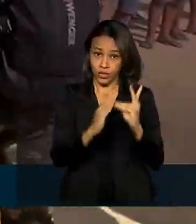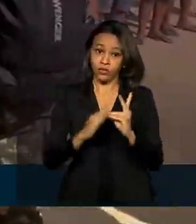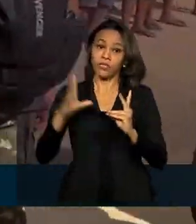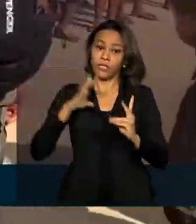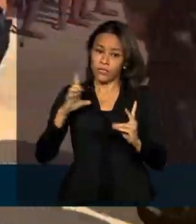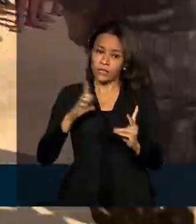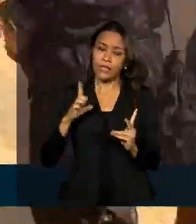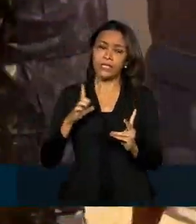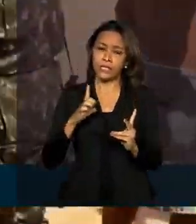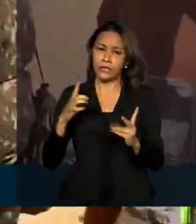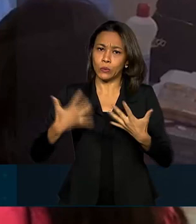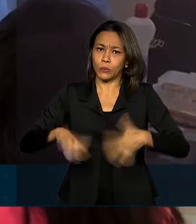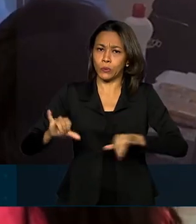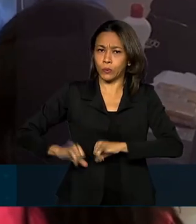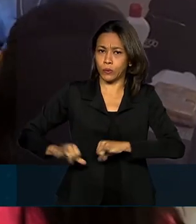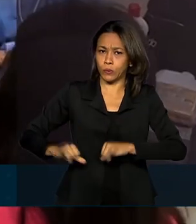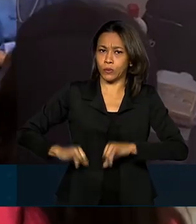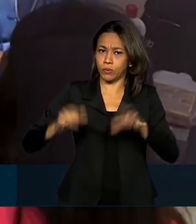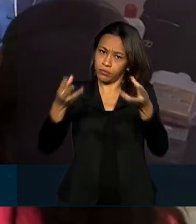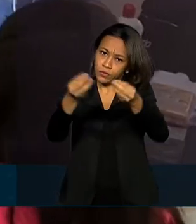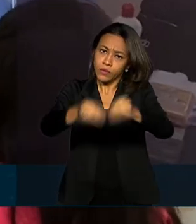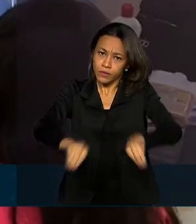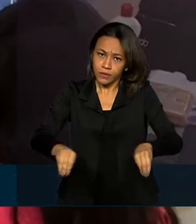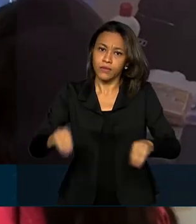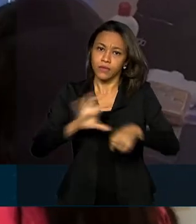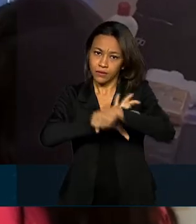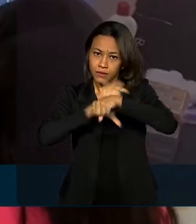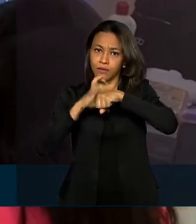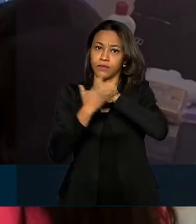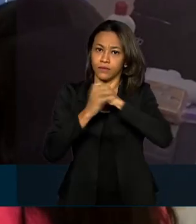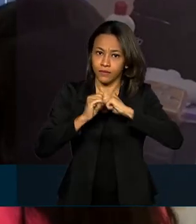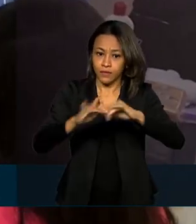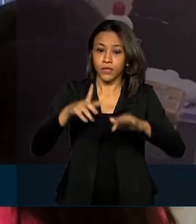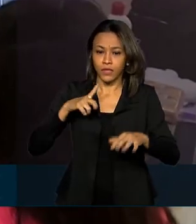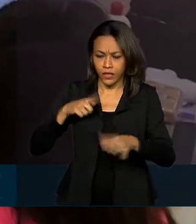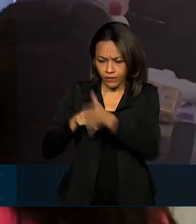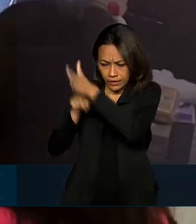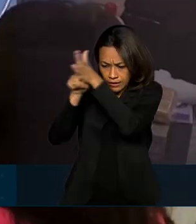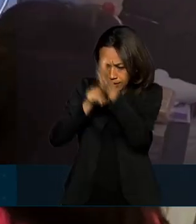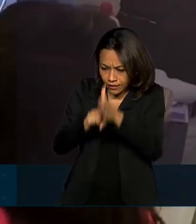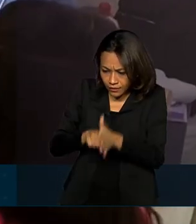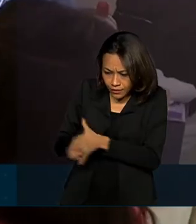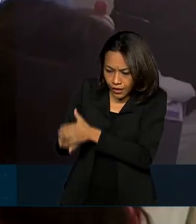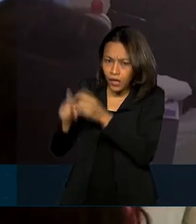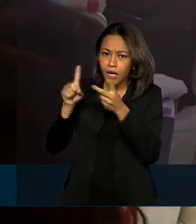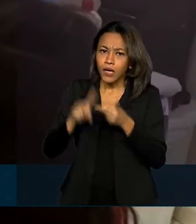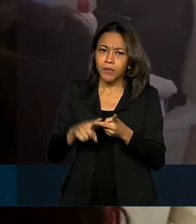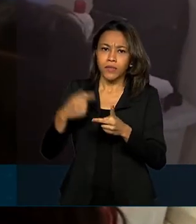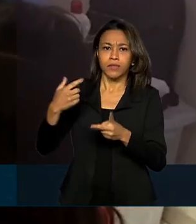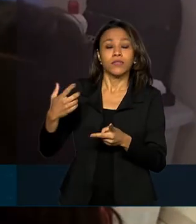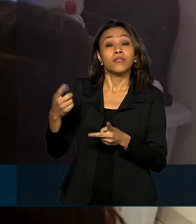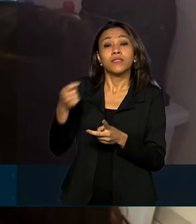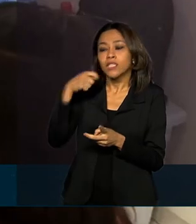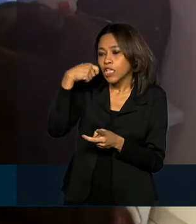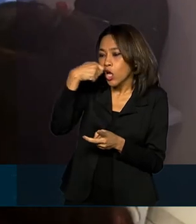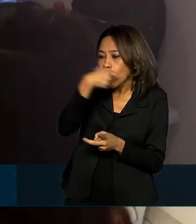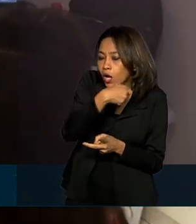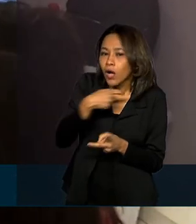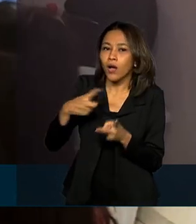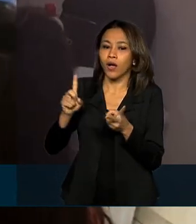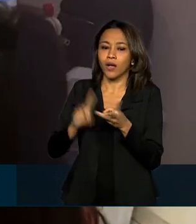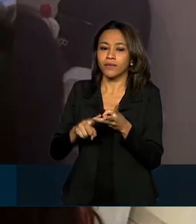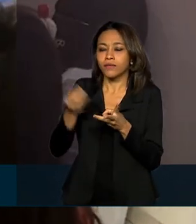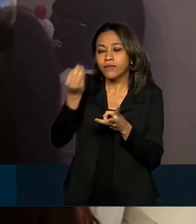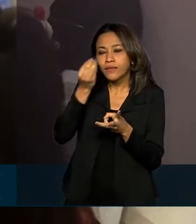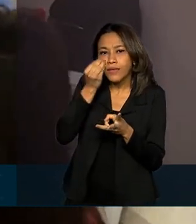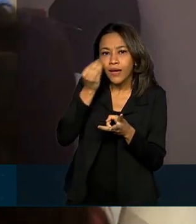os efeitos da pandemia. Durante a ação, foram feitos exames médicos e odontológicos, testes rápidos